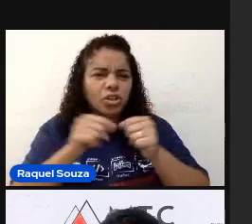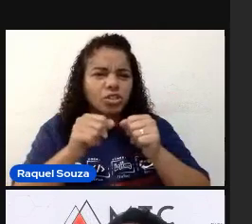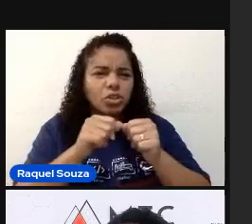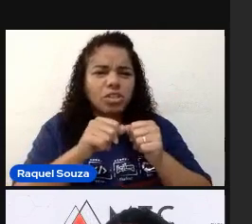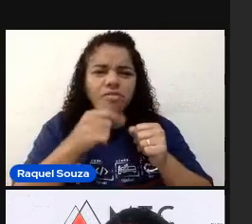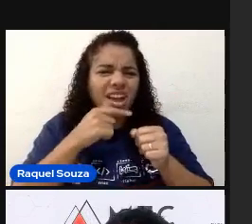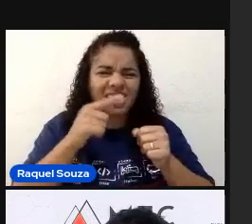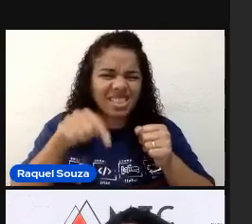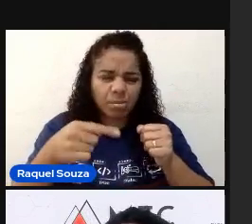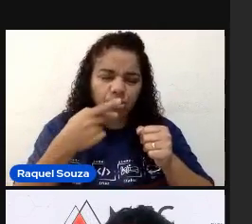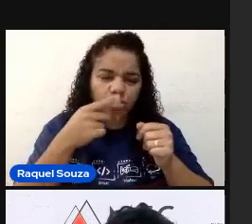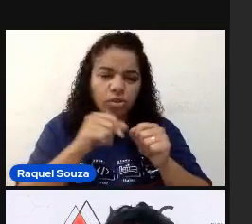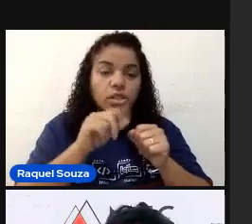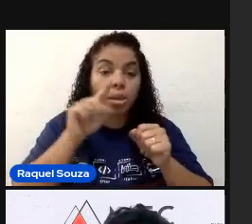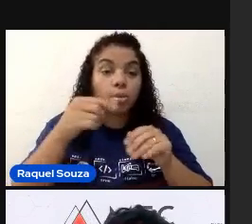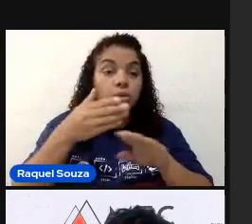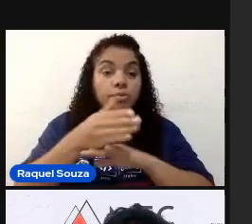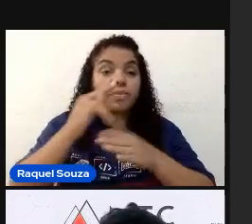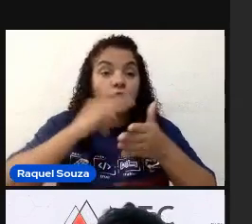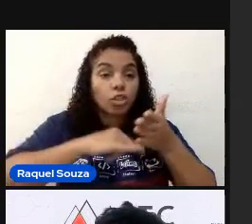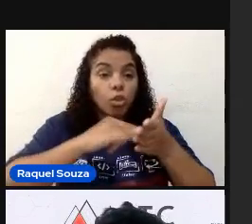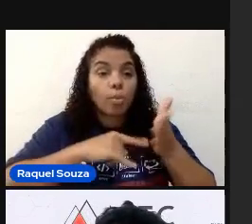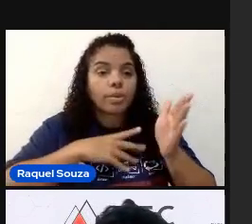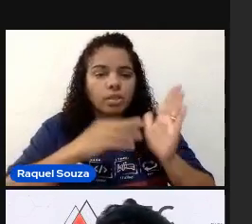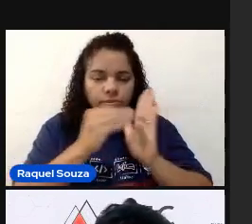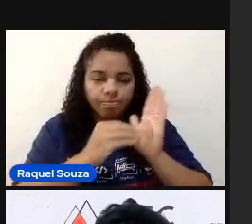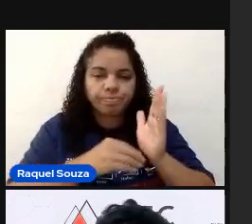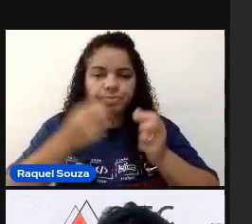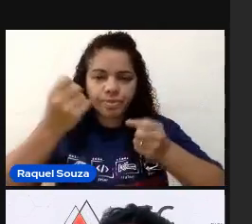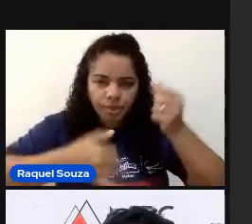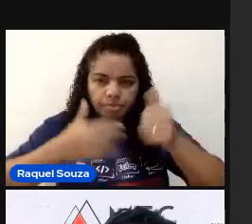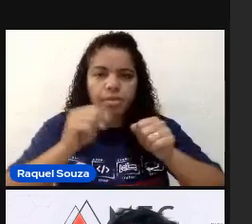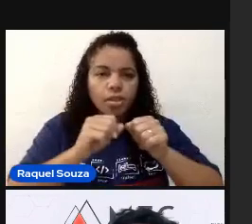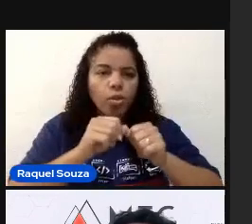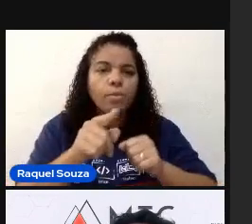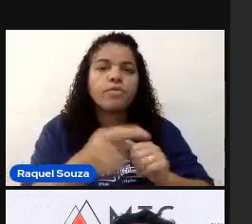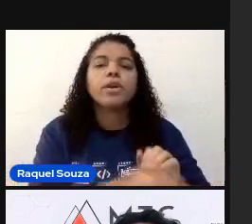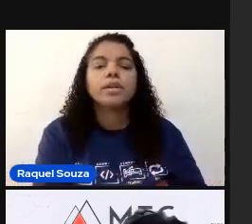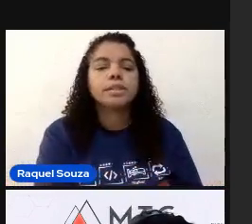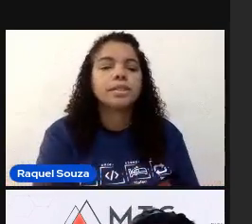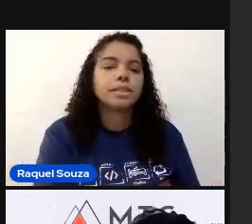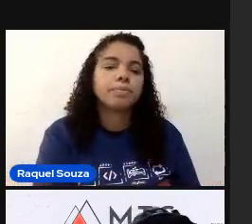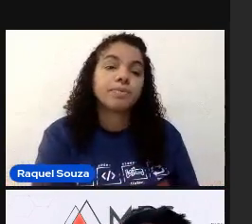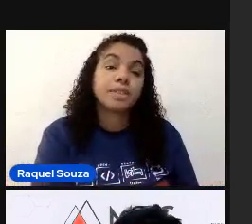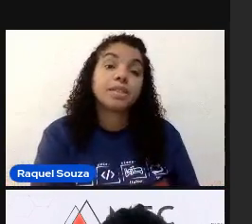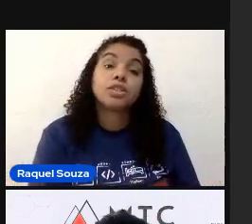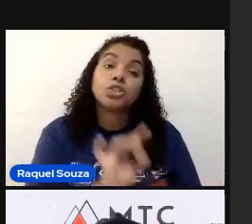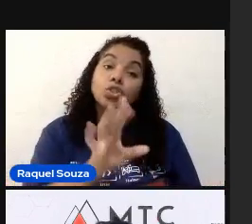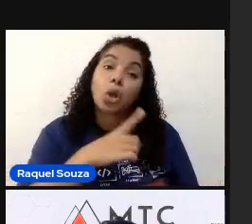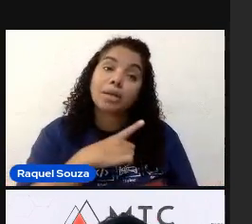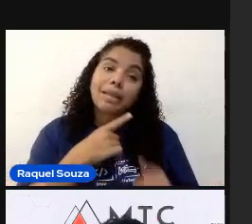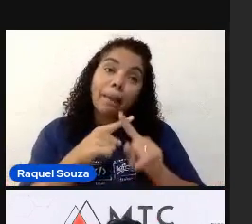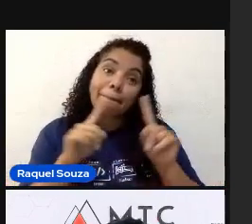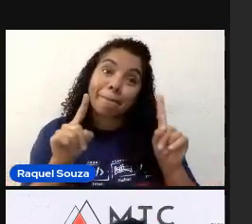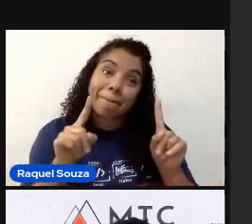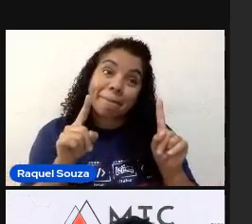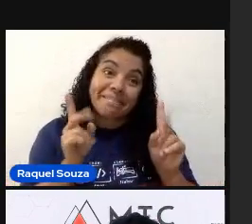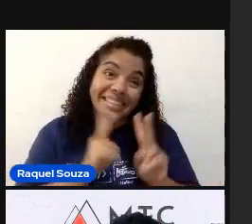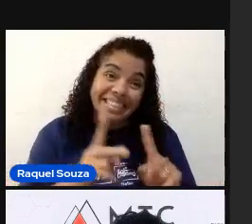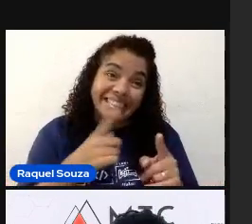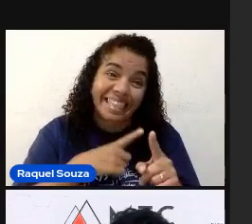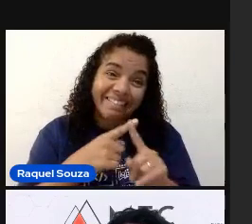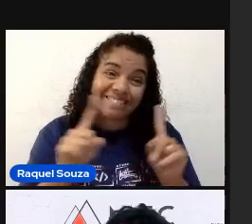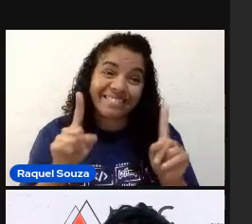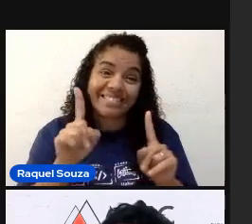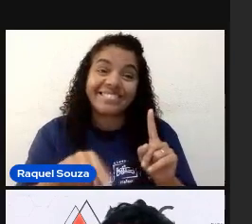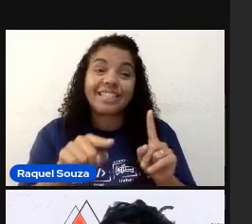aqui. Depois, vocês podem entrar na documentação. Eles explicam como eles fazem. Só tem um porém também. Tudo tem esses poréns. É uma